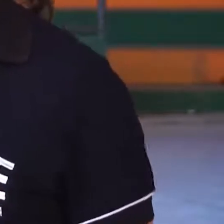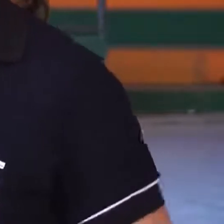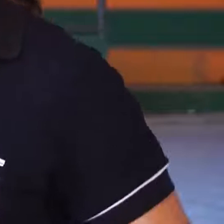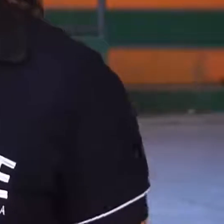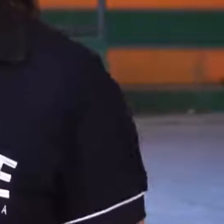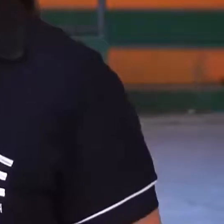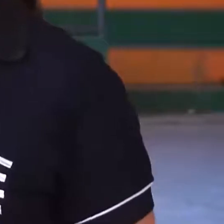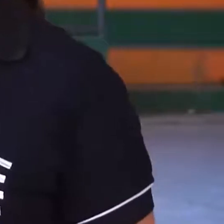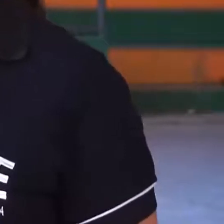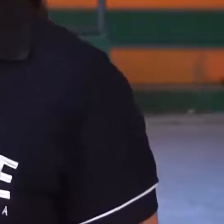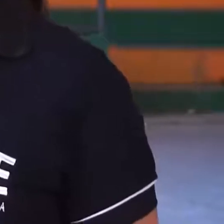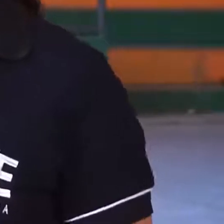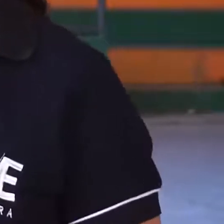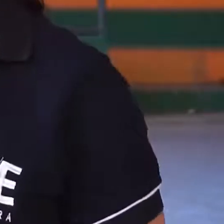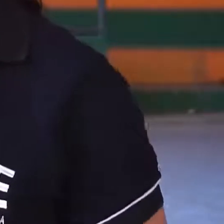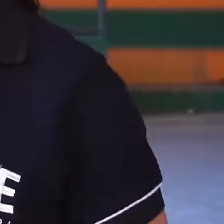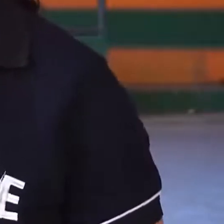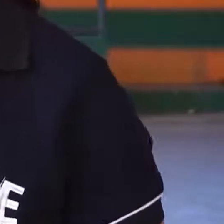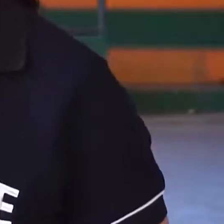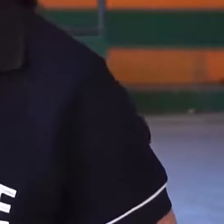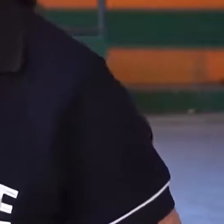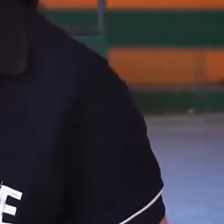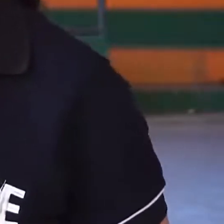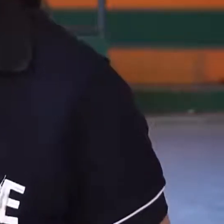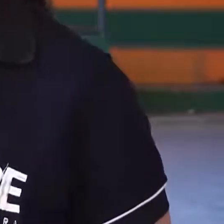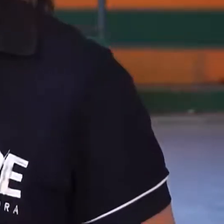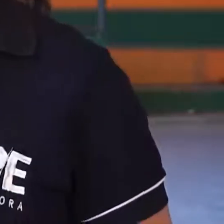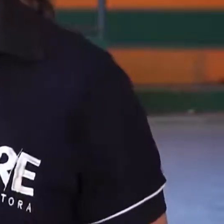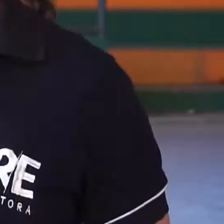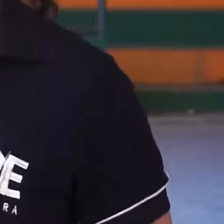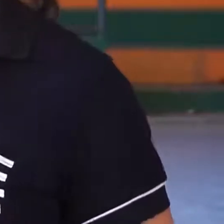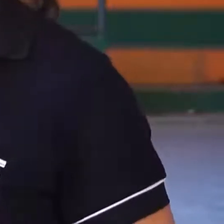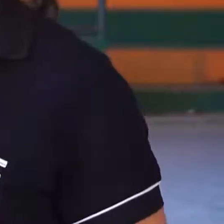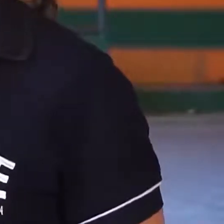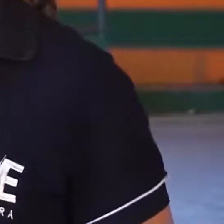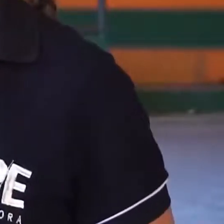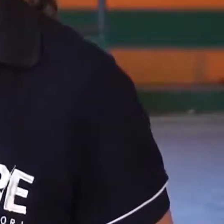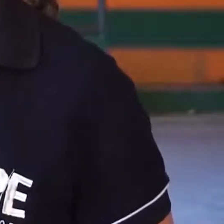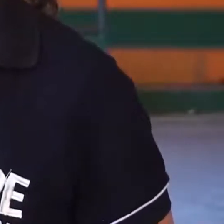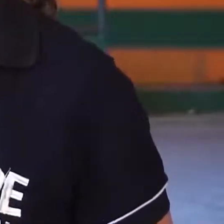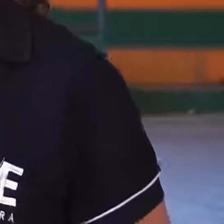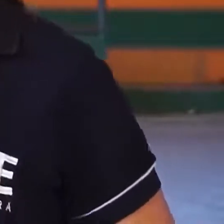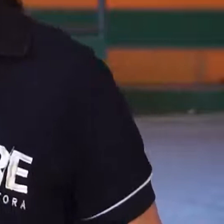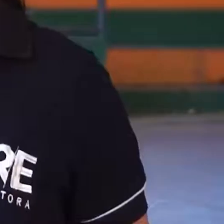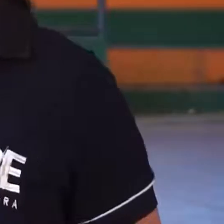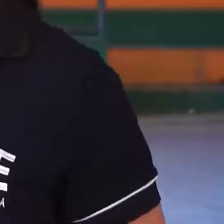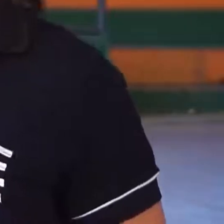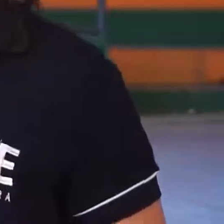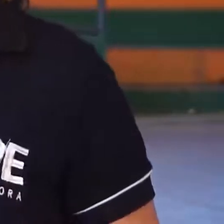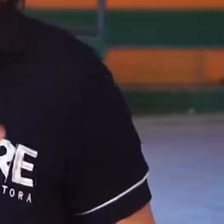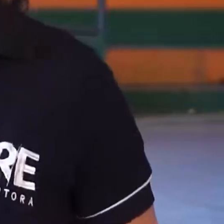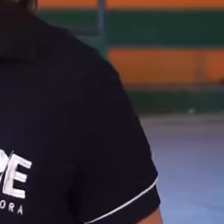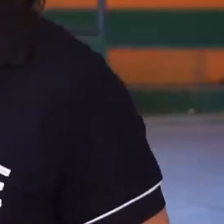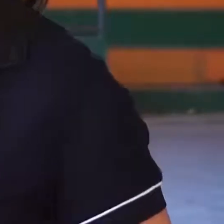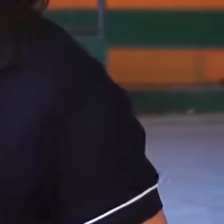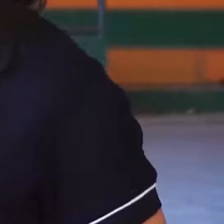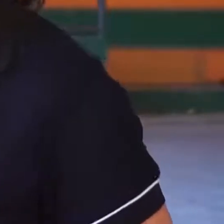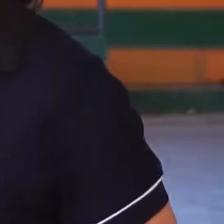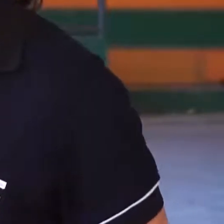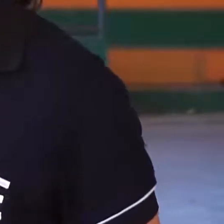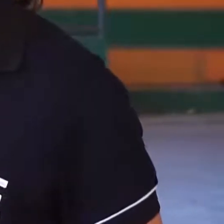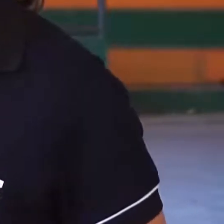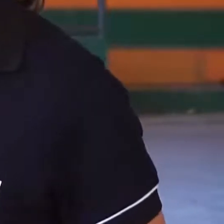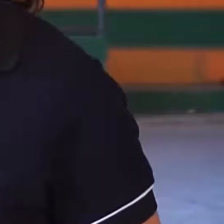envelhecer desde que nascemos, um processo natural da vida. Mas a questão é envelhecer com saúde e é aí que